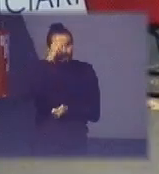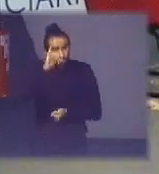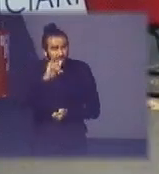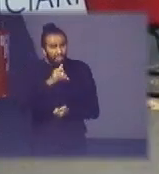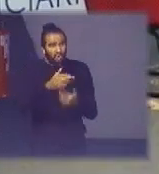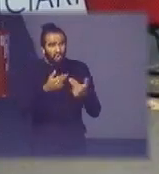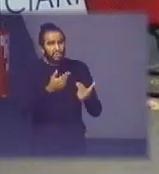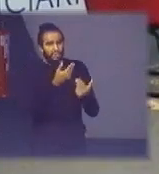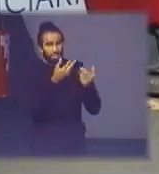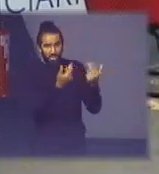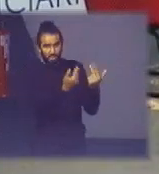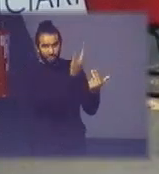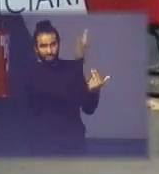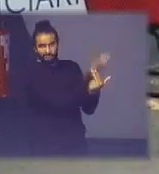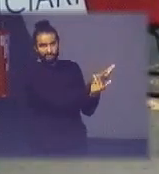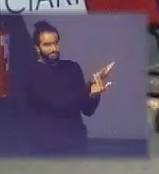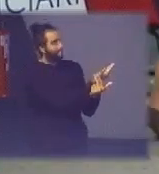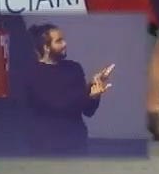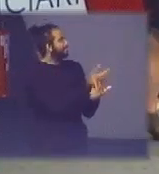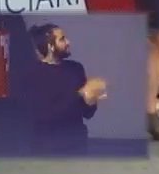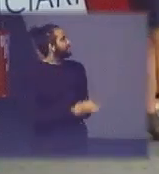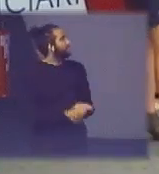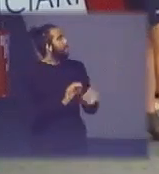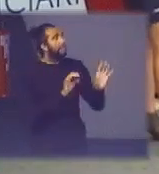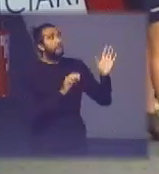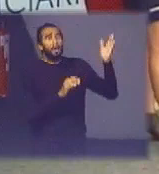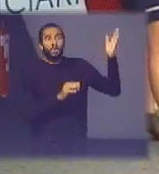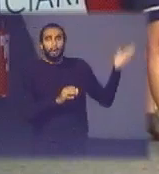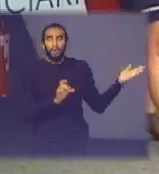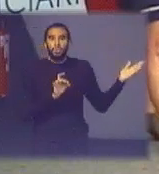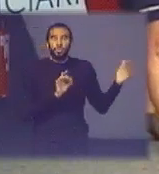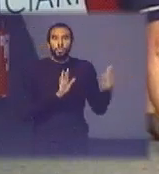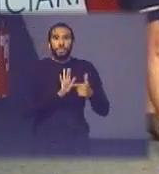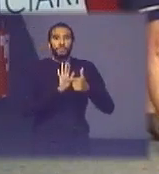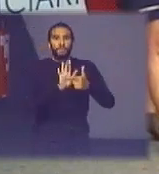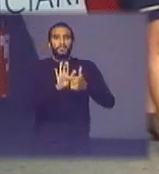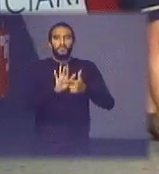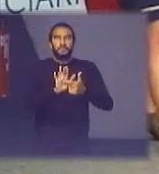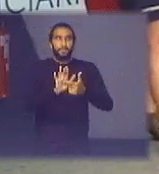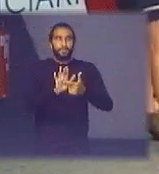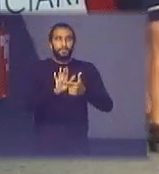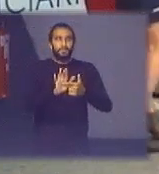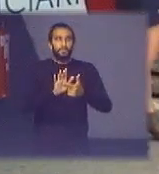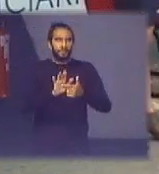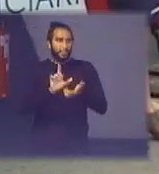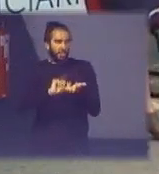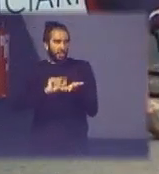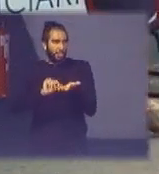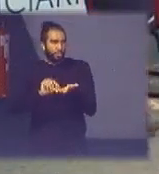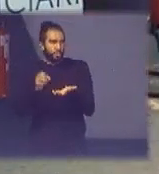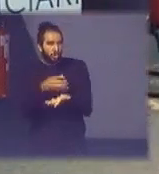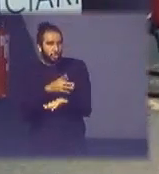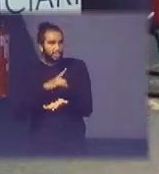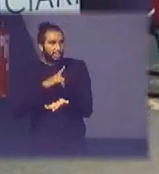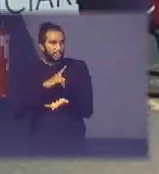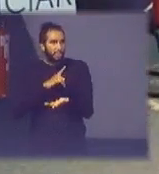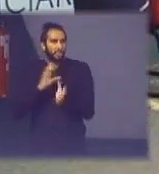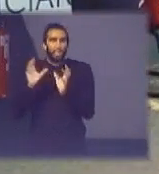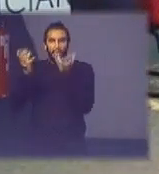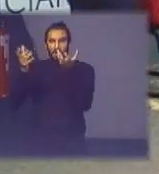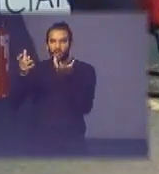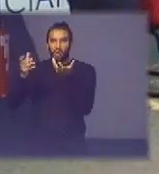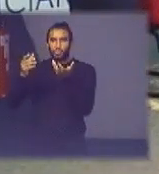como essa aqui só consolidando algumas das publicações recentes que a gente fez em eventos nacionais